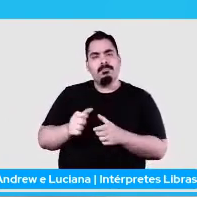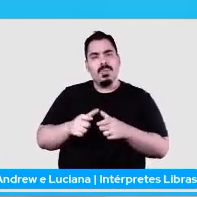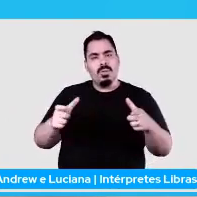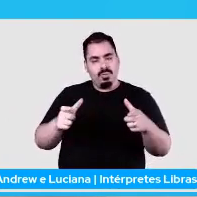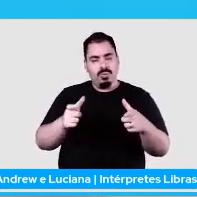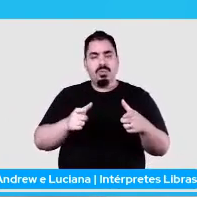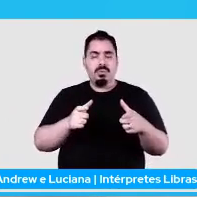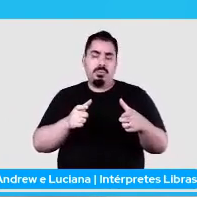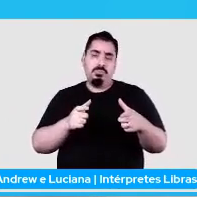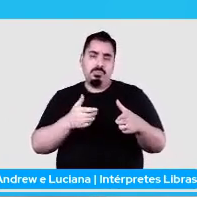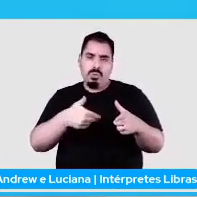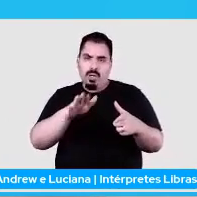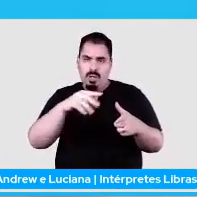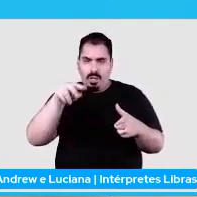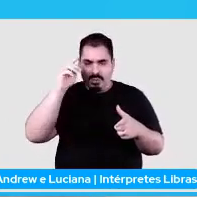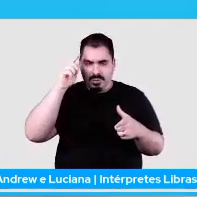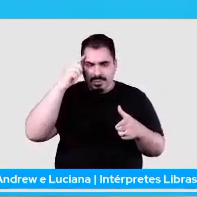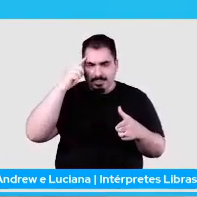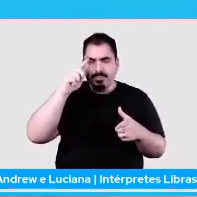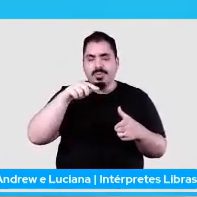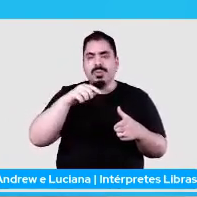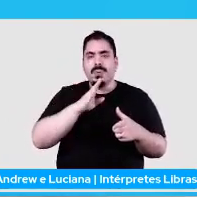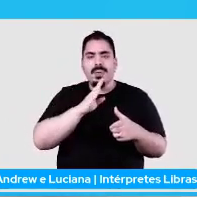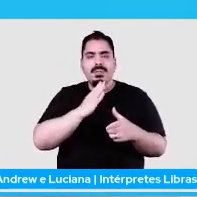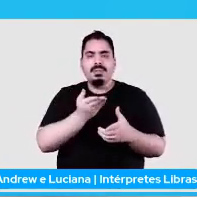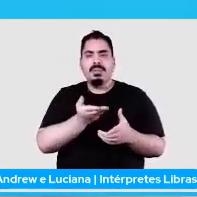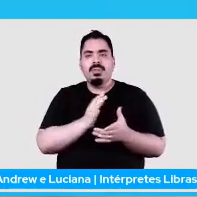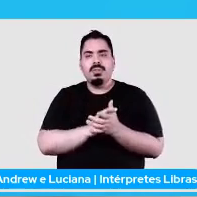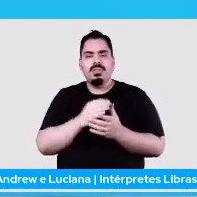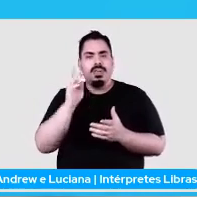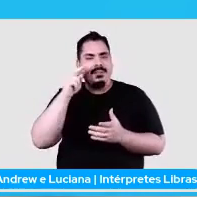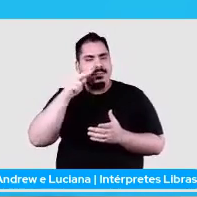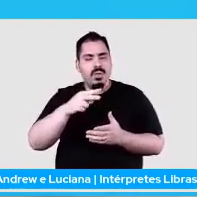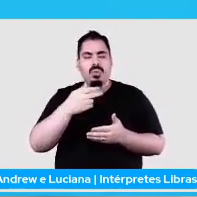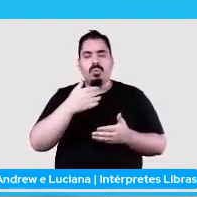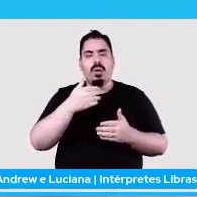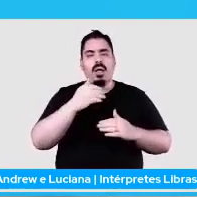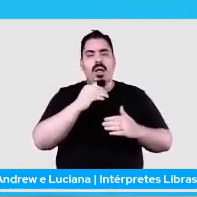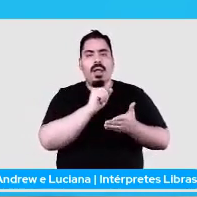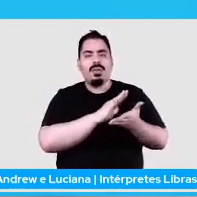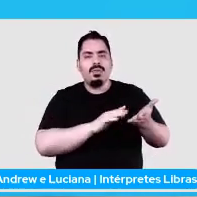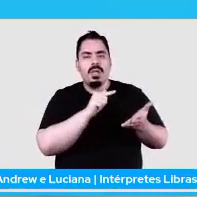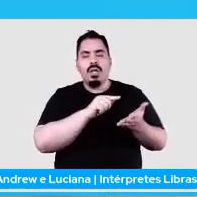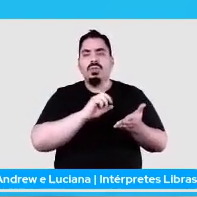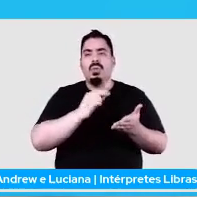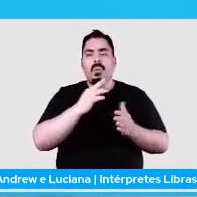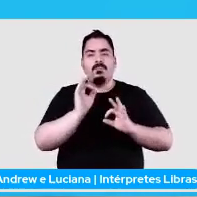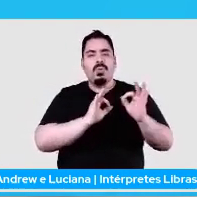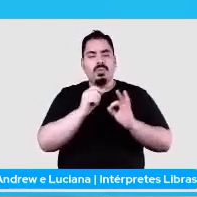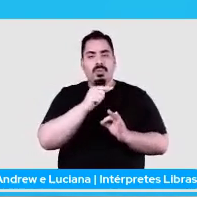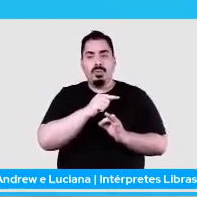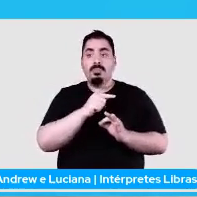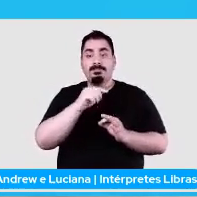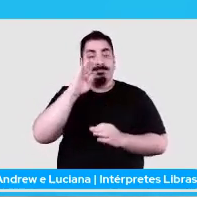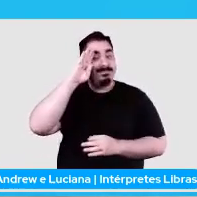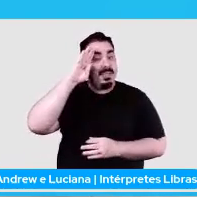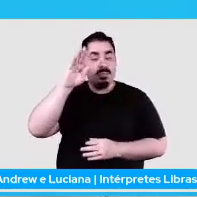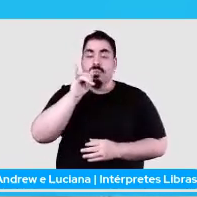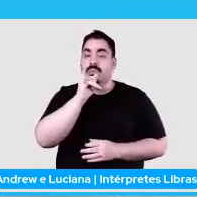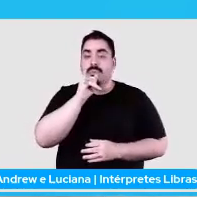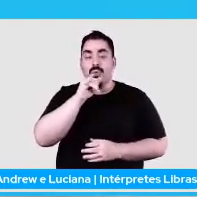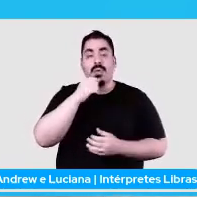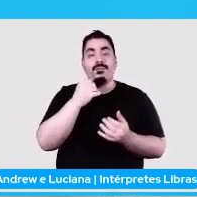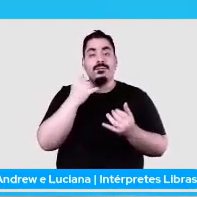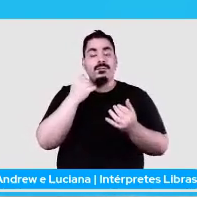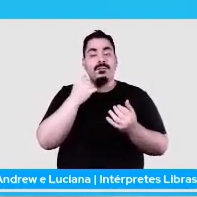devem ter visto alguma tarefa, algum projetinho desse, principalmente com dados de Twitter. A gente vai lá no Twitter, né?